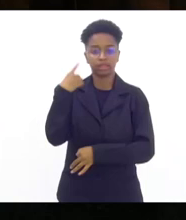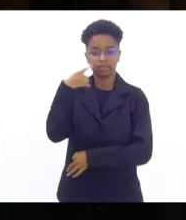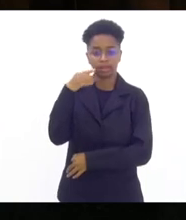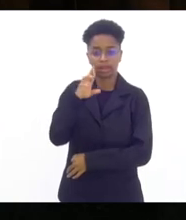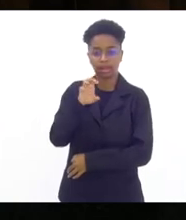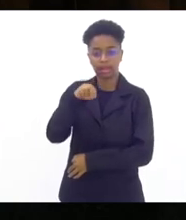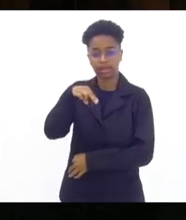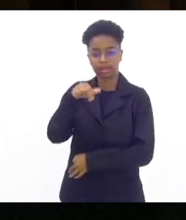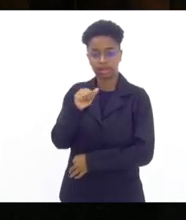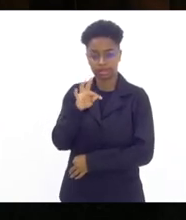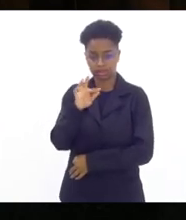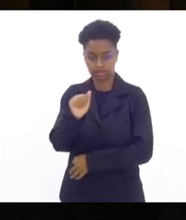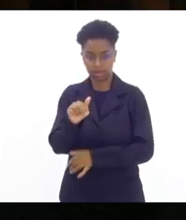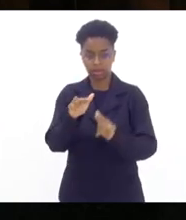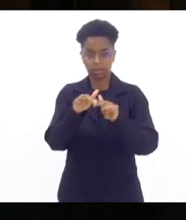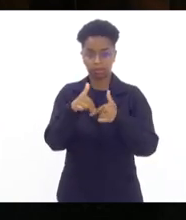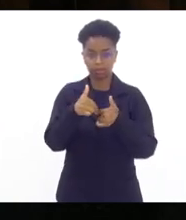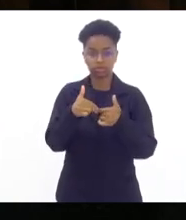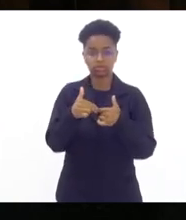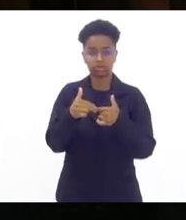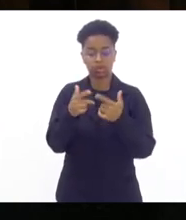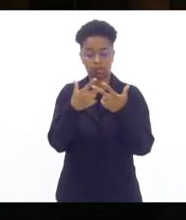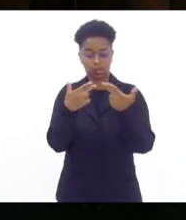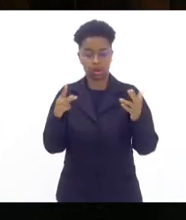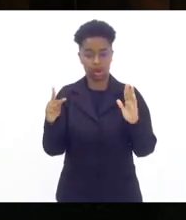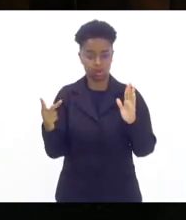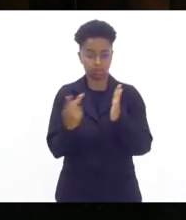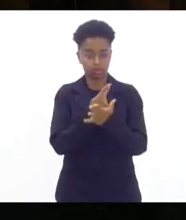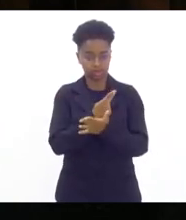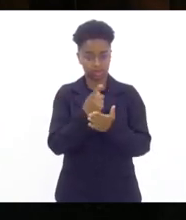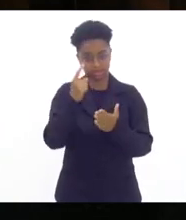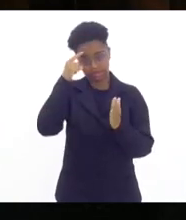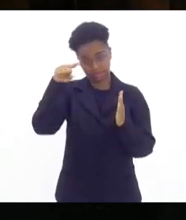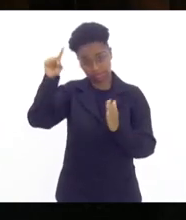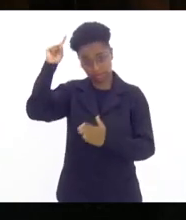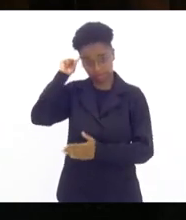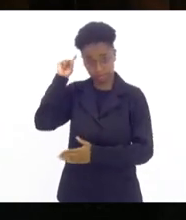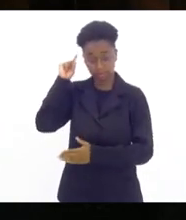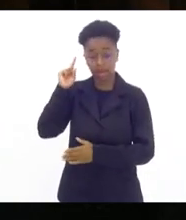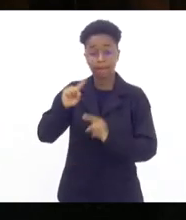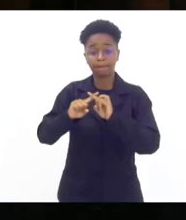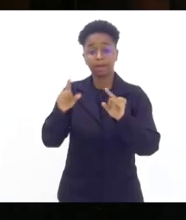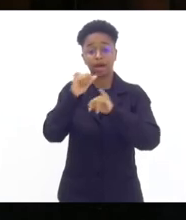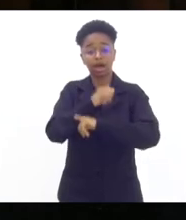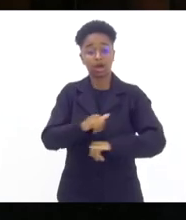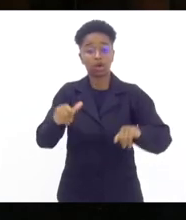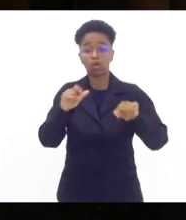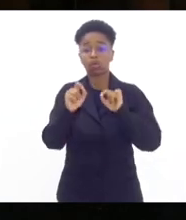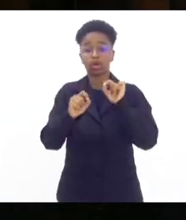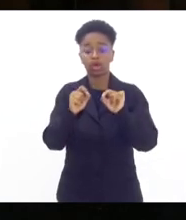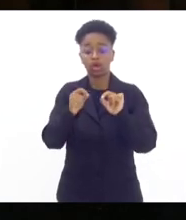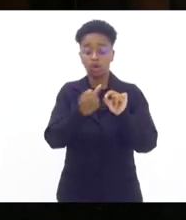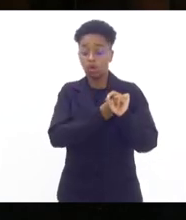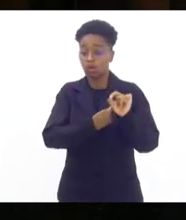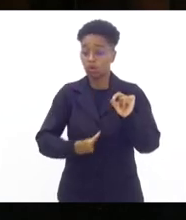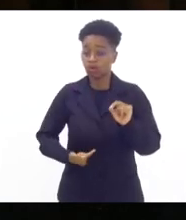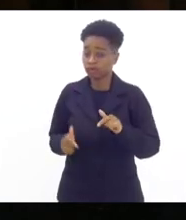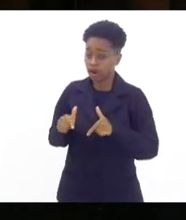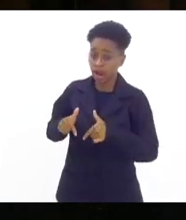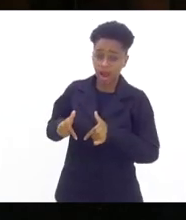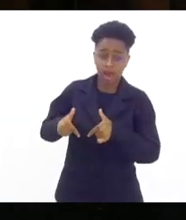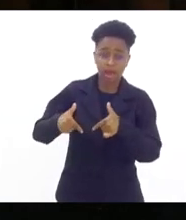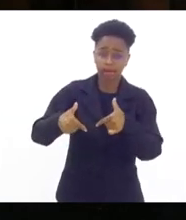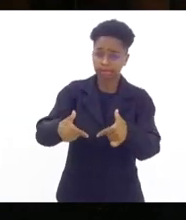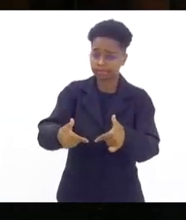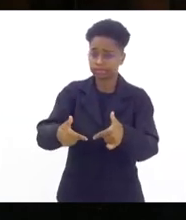Souza pelo episódio dessa última semana mas dizer que o governo tem enfrentado muito diretamente